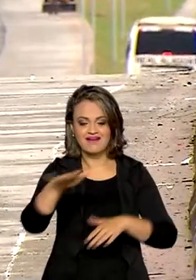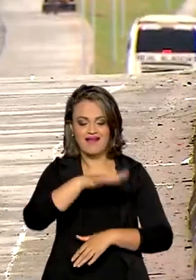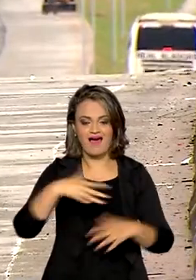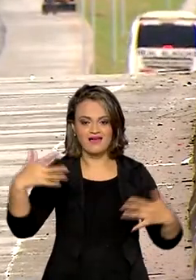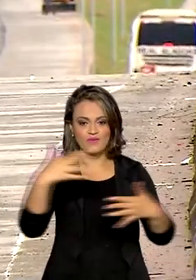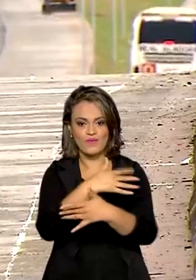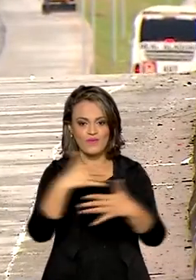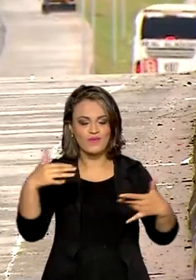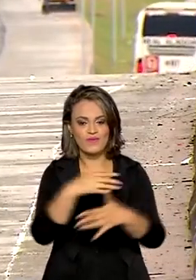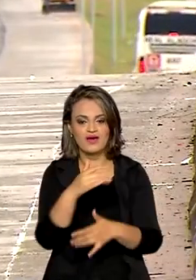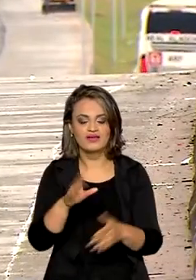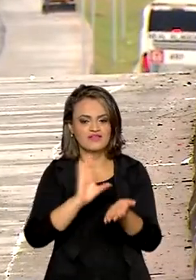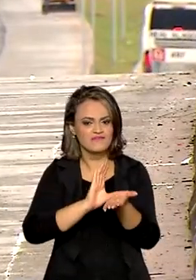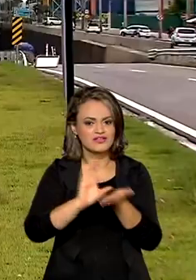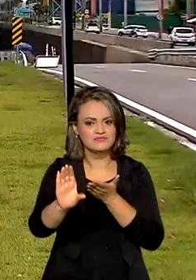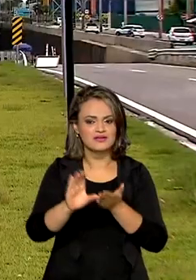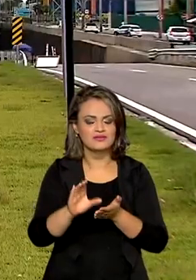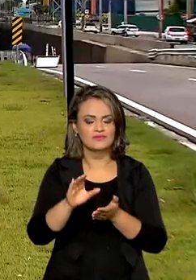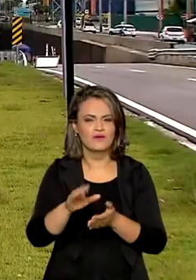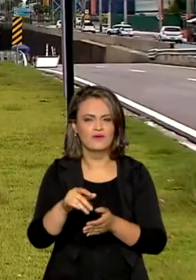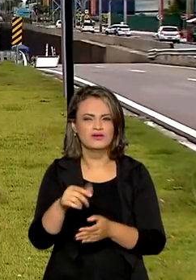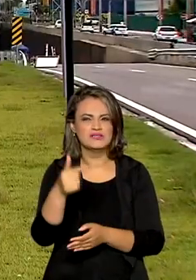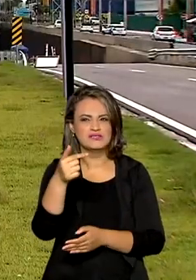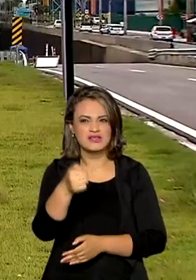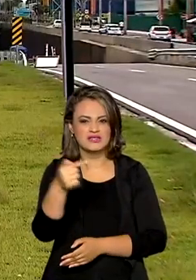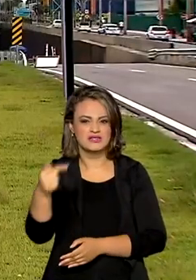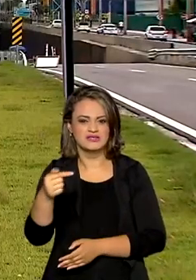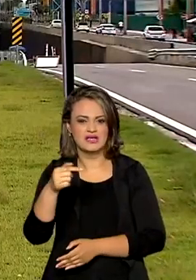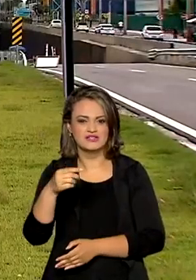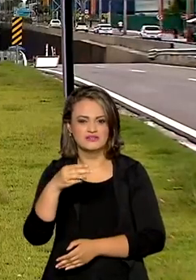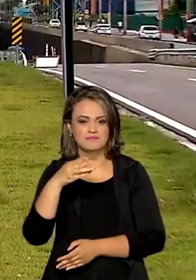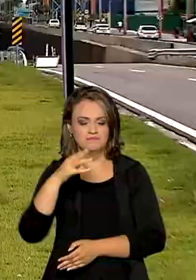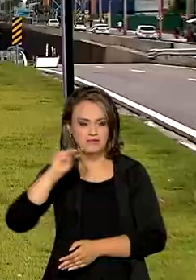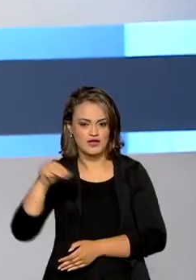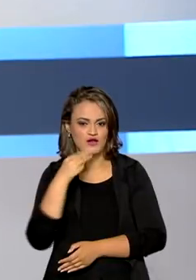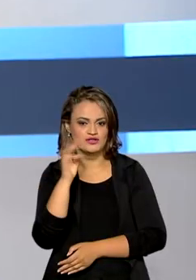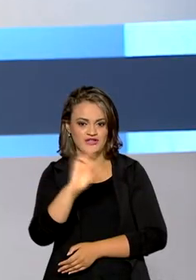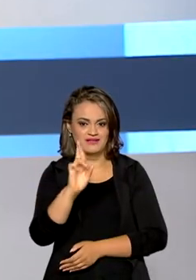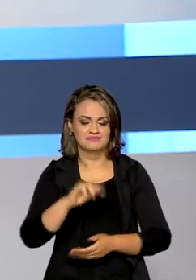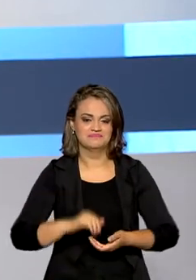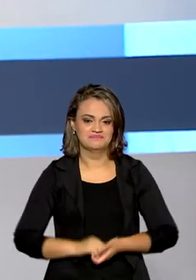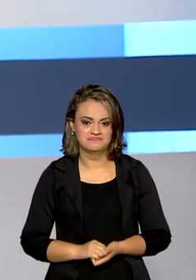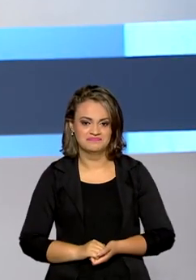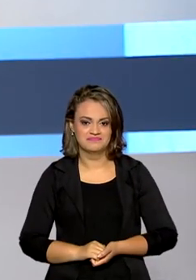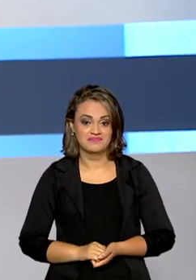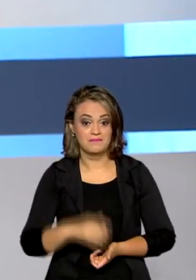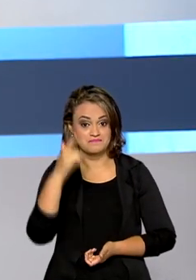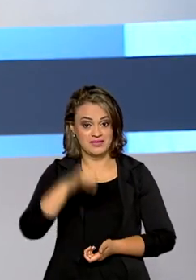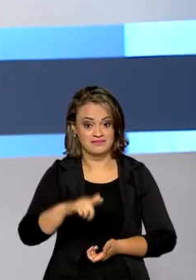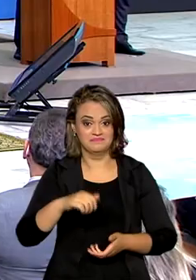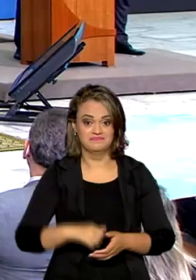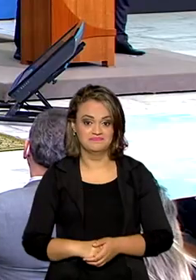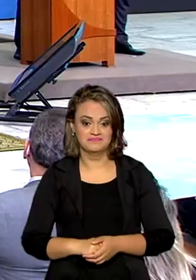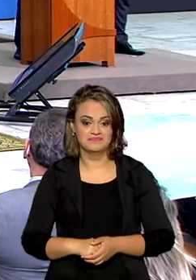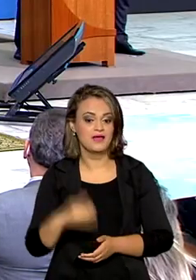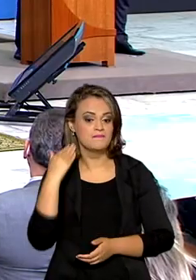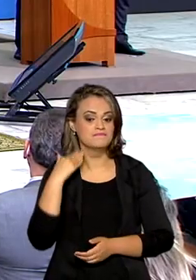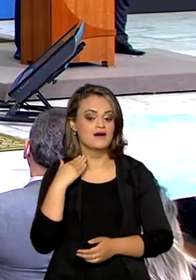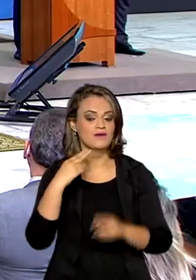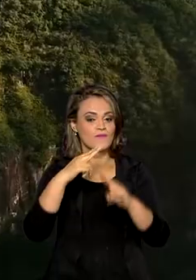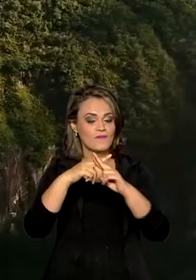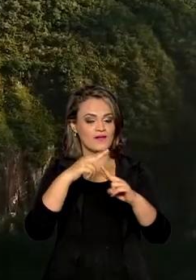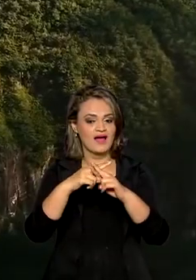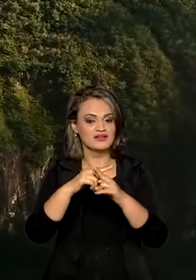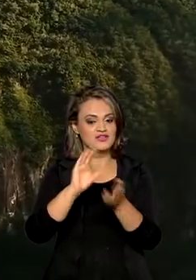viário que recebeu investimentos federais de mais de 77 milhões de reais. E veja também, Caixa